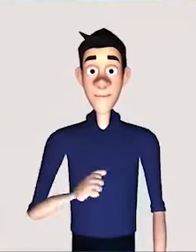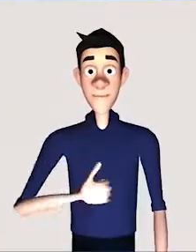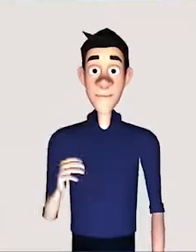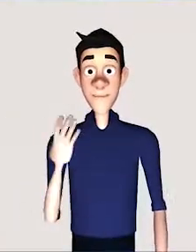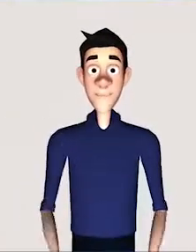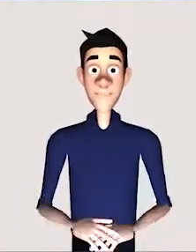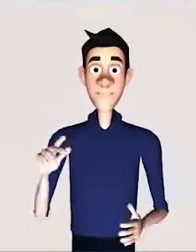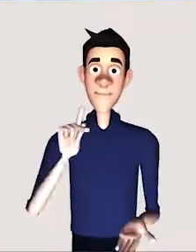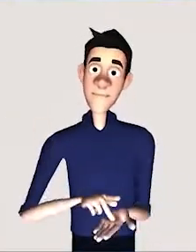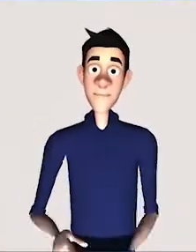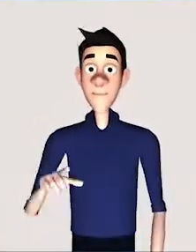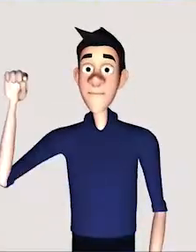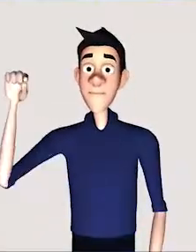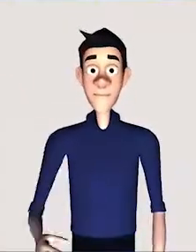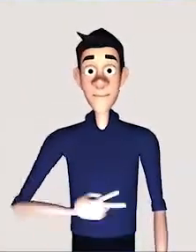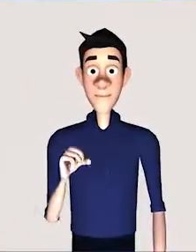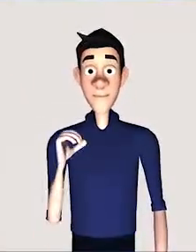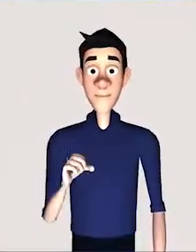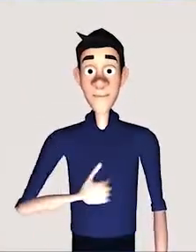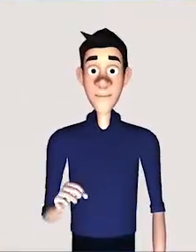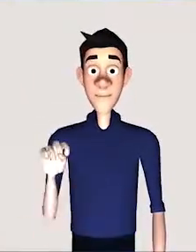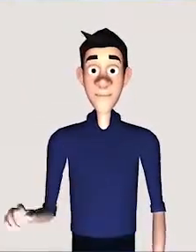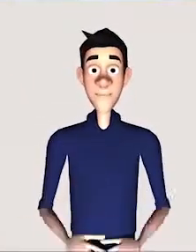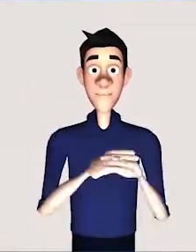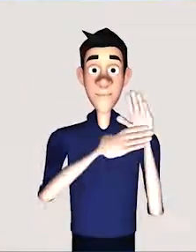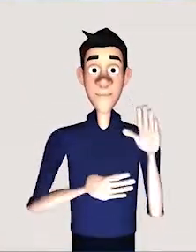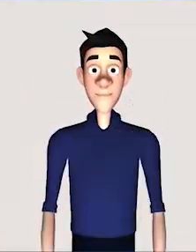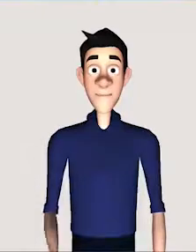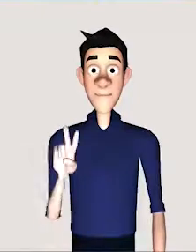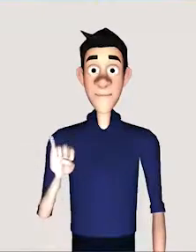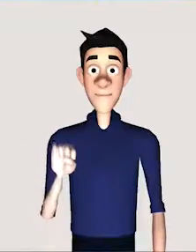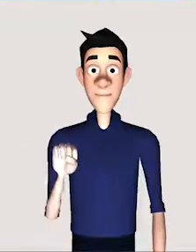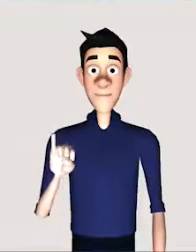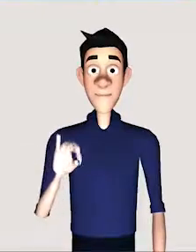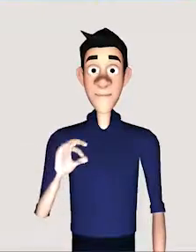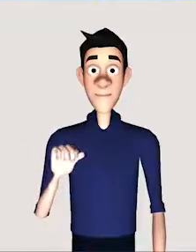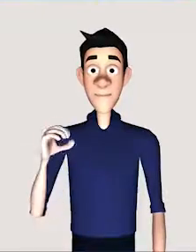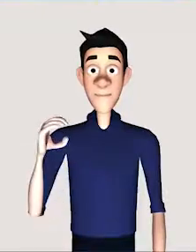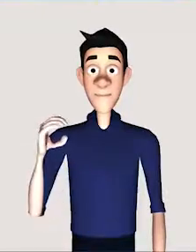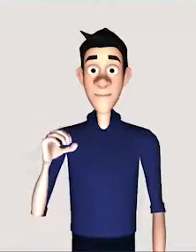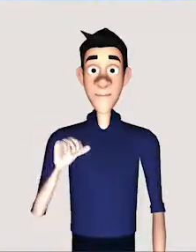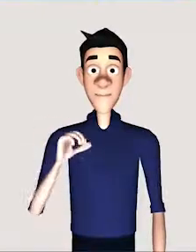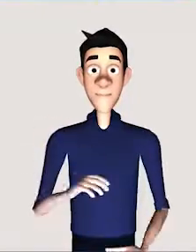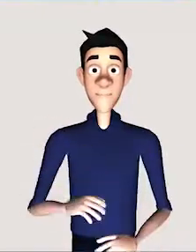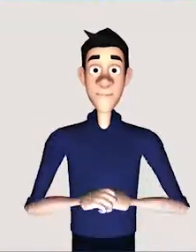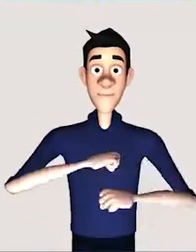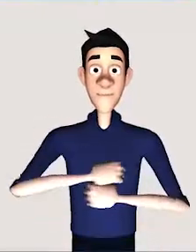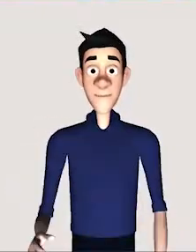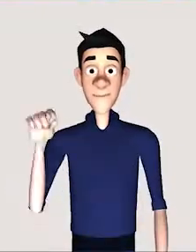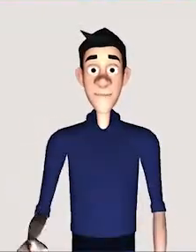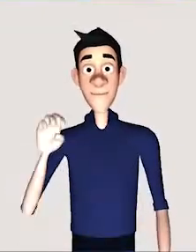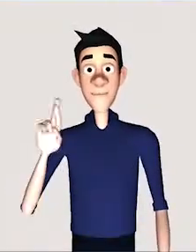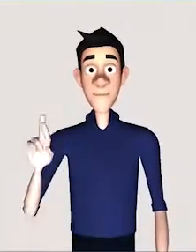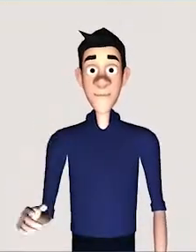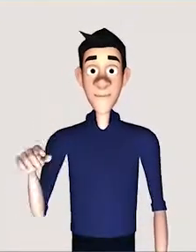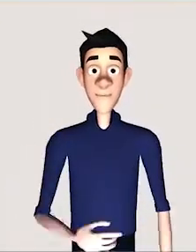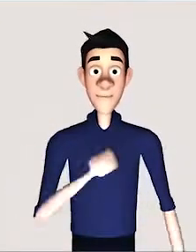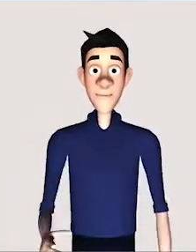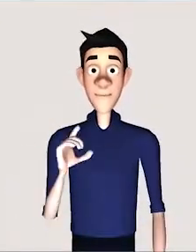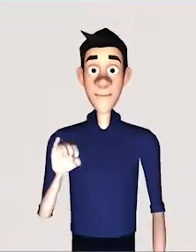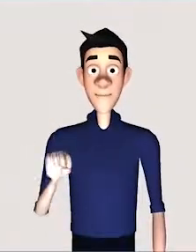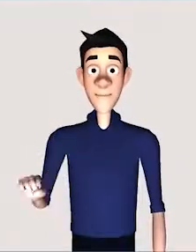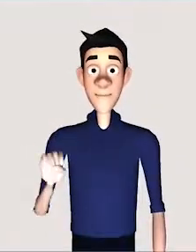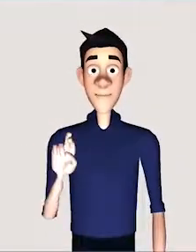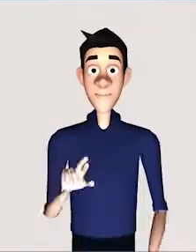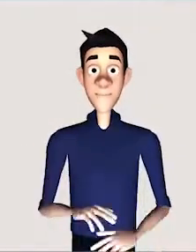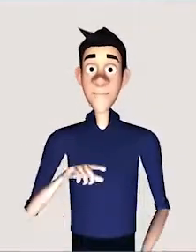anual. E por que eu disse a partir de 2015? Porque a coleta acontece em 2015, referente aos dados do ano que fechou.